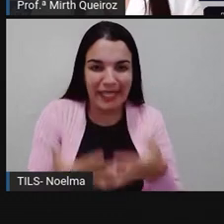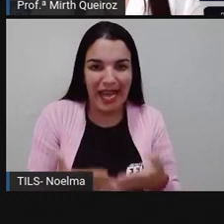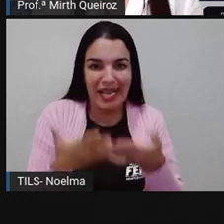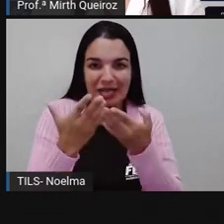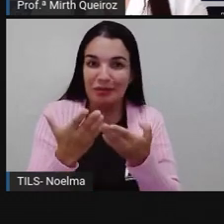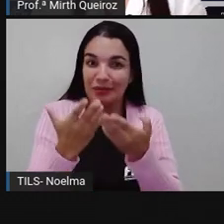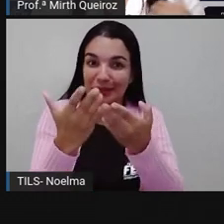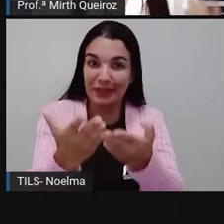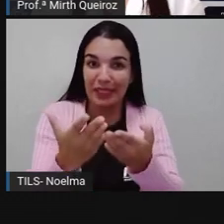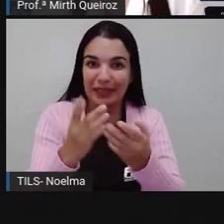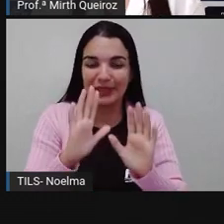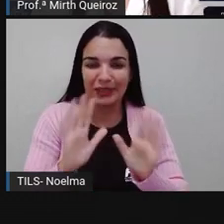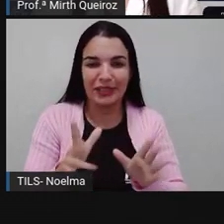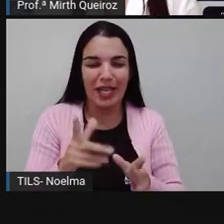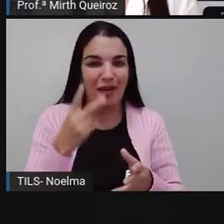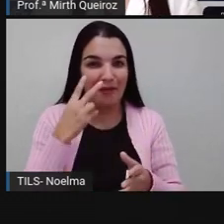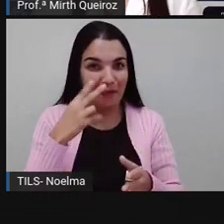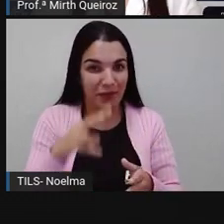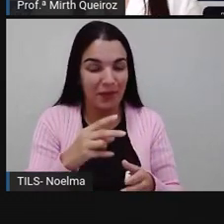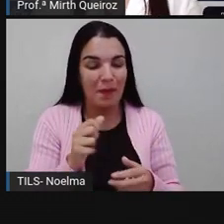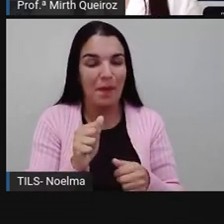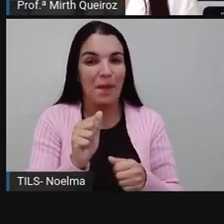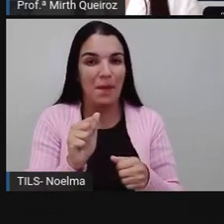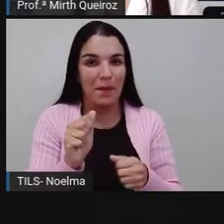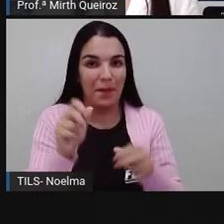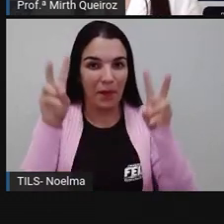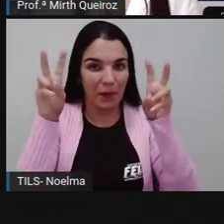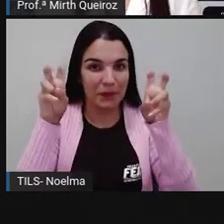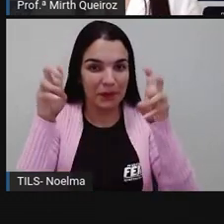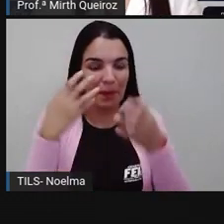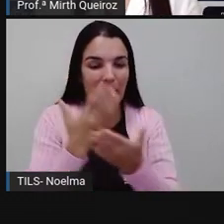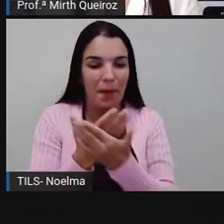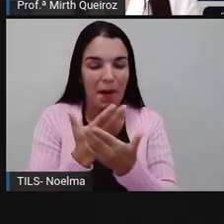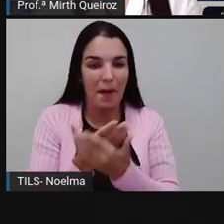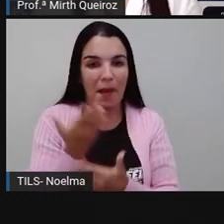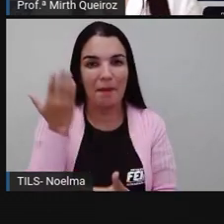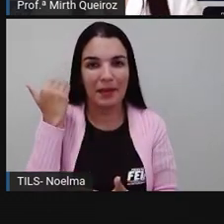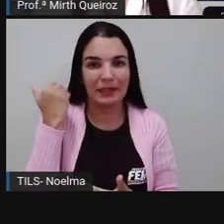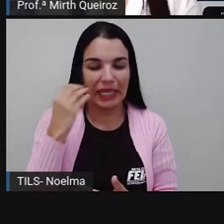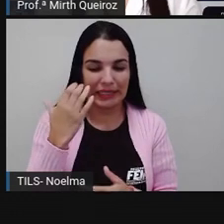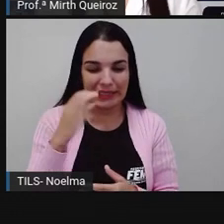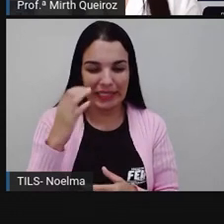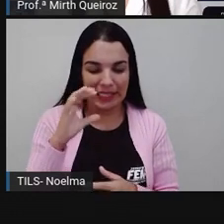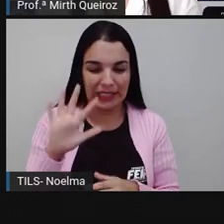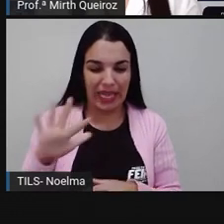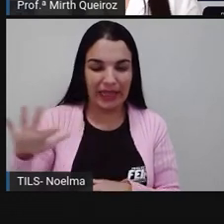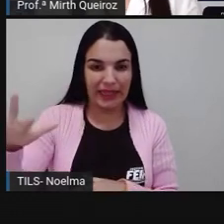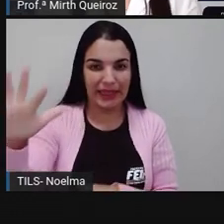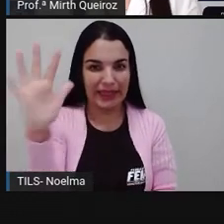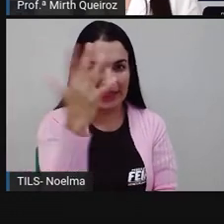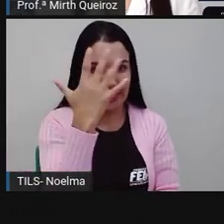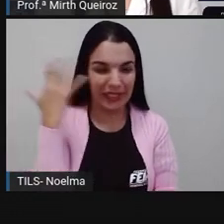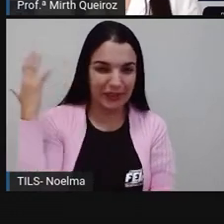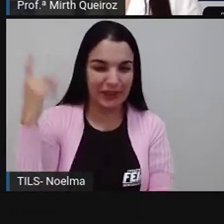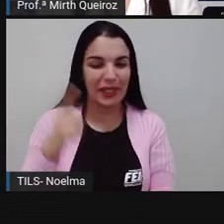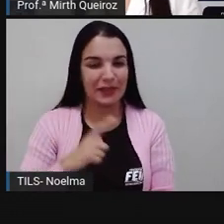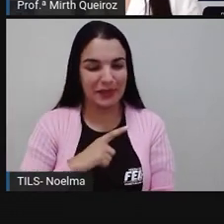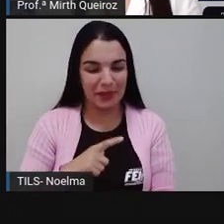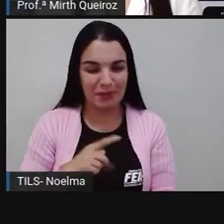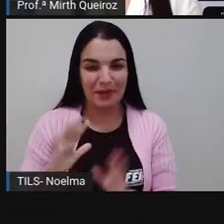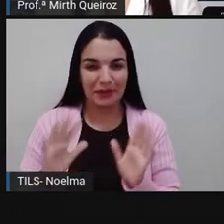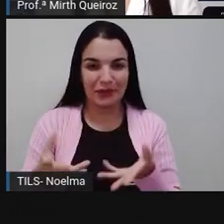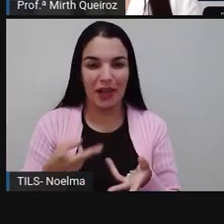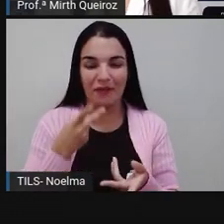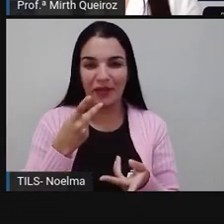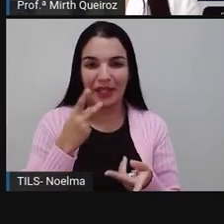mais um pouquinho, uma vez que a gente já viu esse assunto no ecossistema na aula passada de Ciência da Natureza, a gente também já vem falando sobre